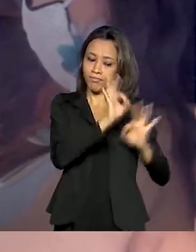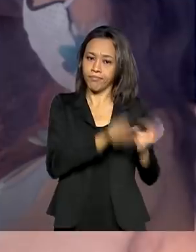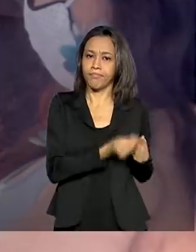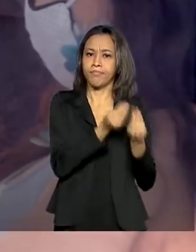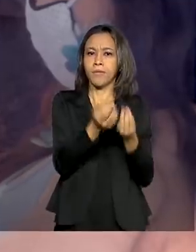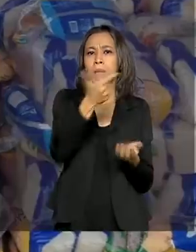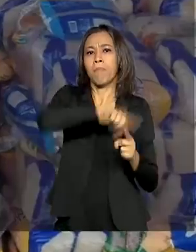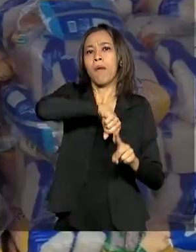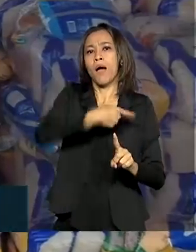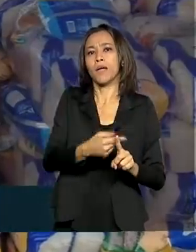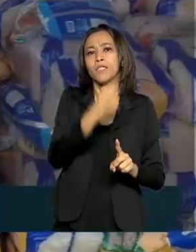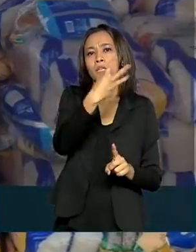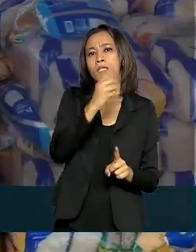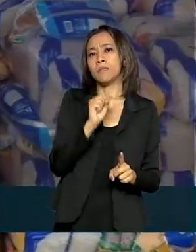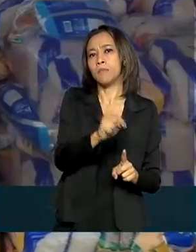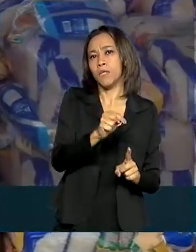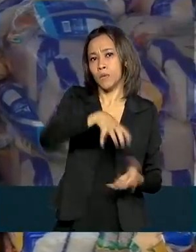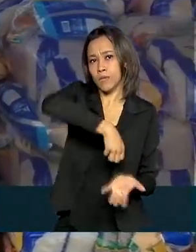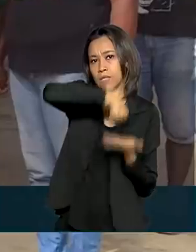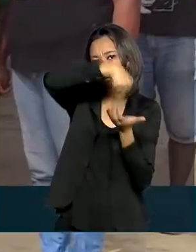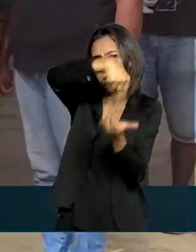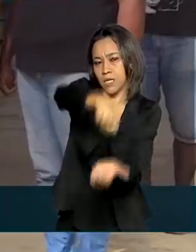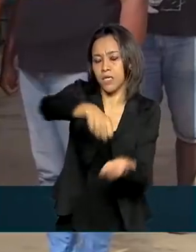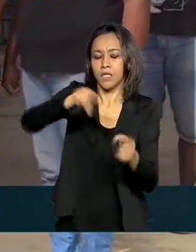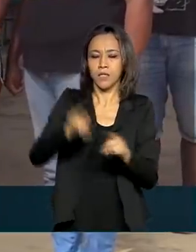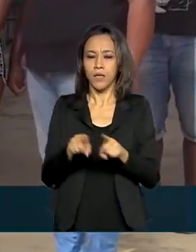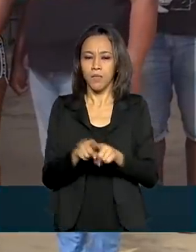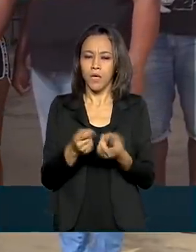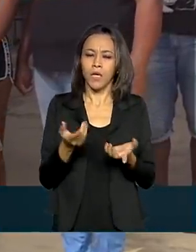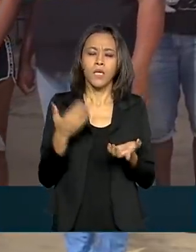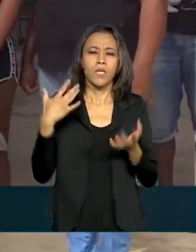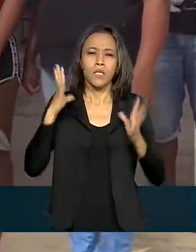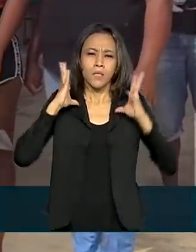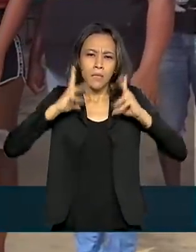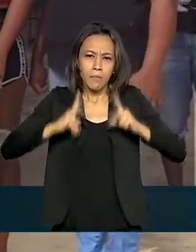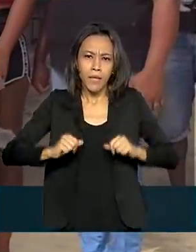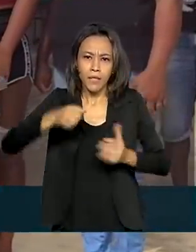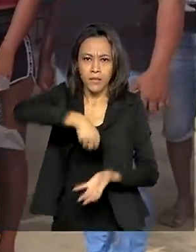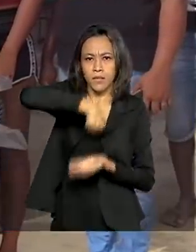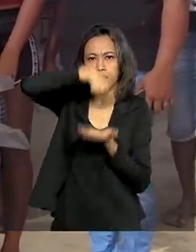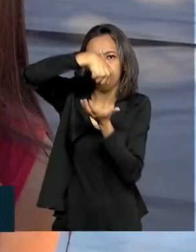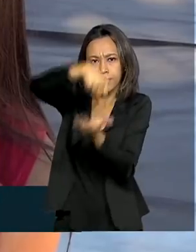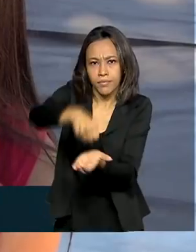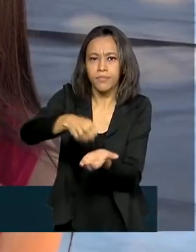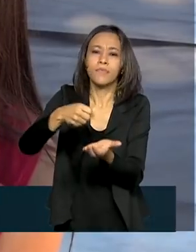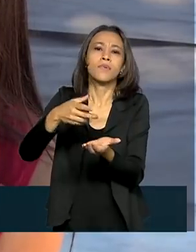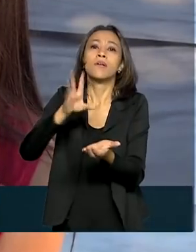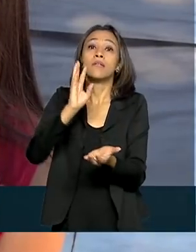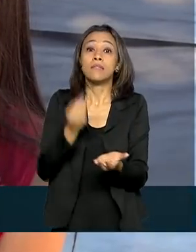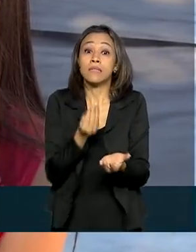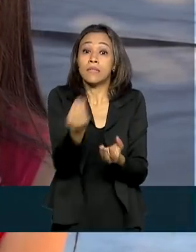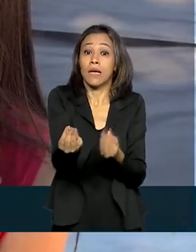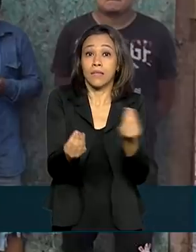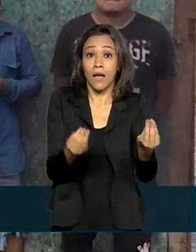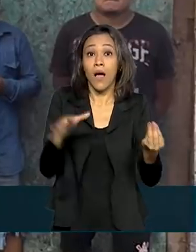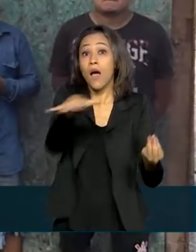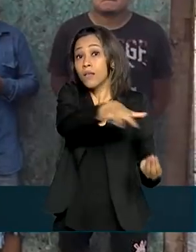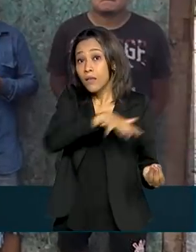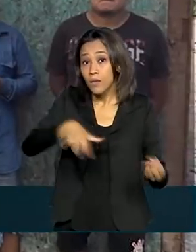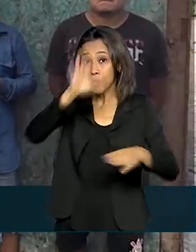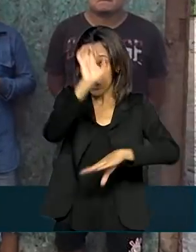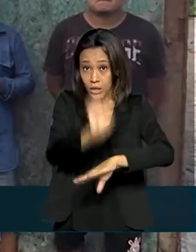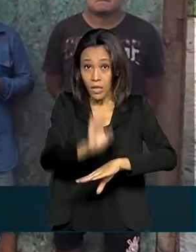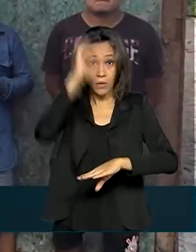cestas básicas e 1.500 kits de higiene e limpeza às famílias indígenas que vivem no médio Xingu, no Pará.